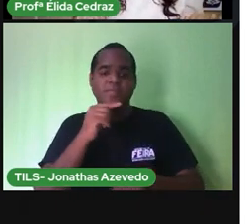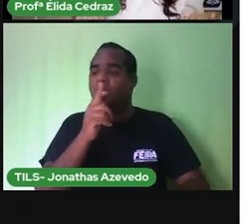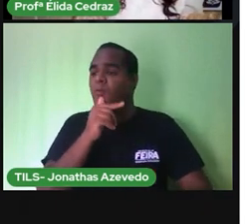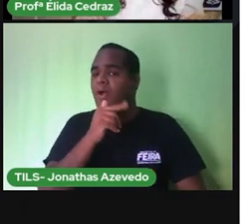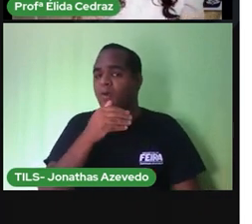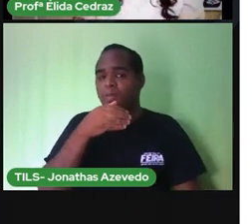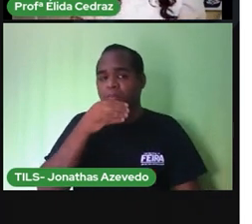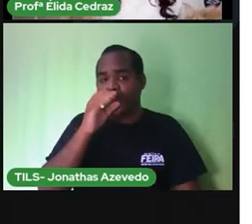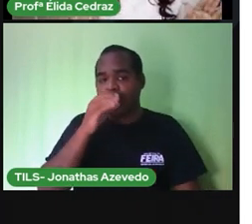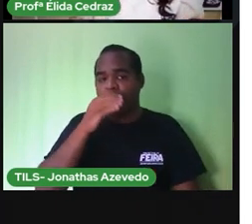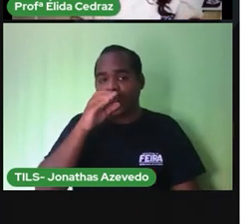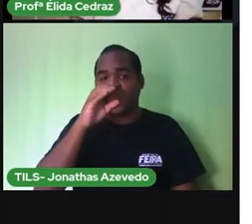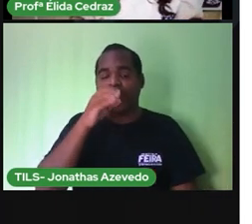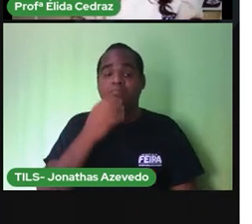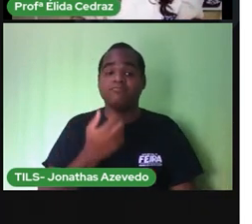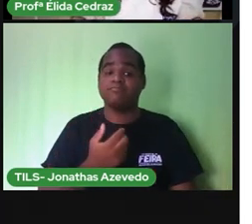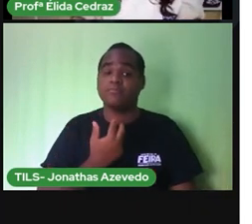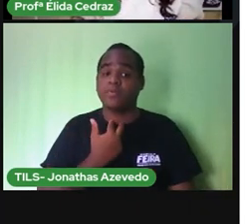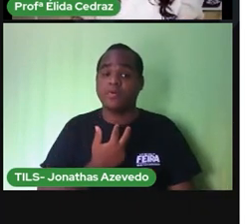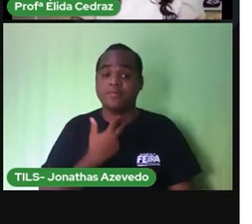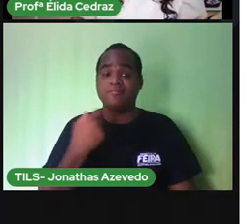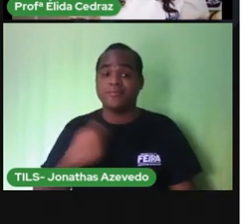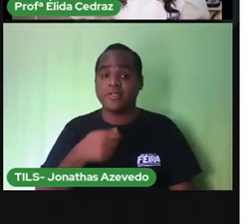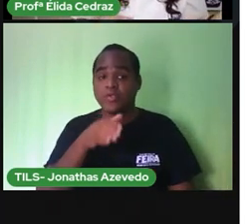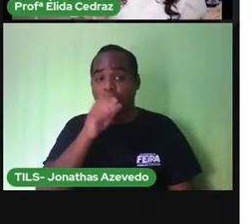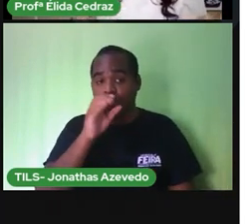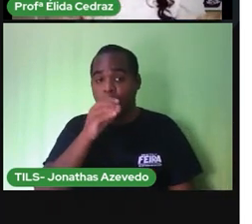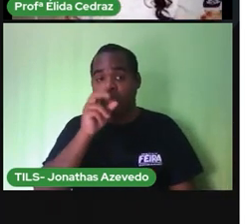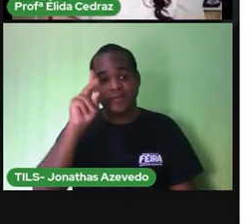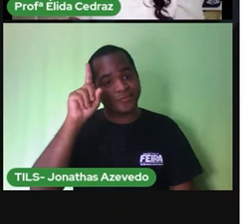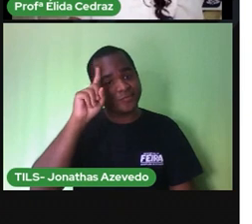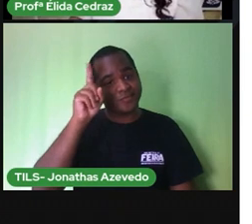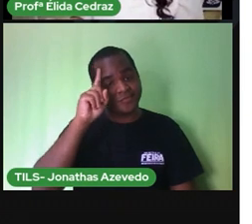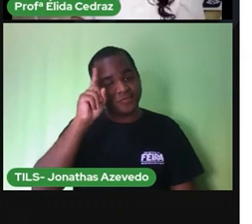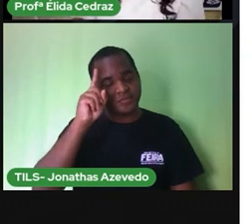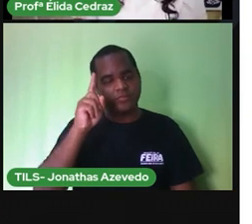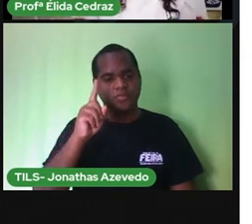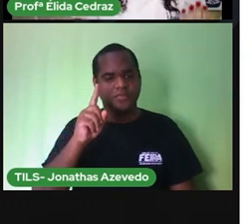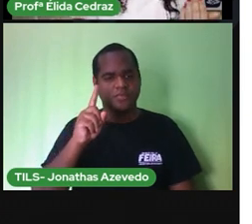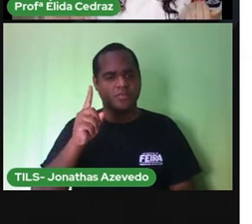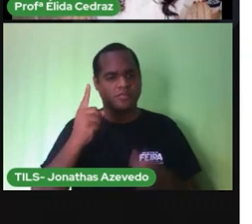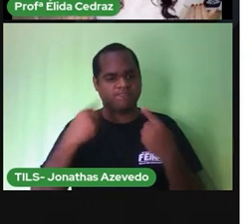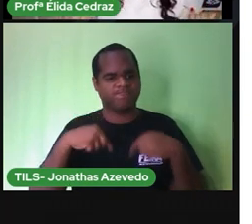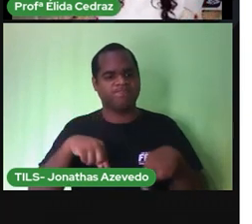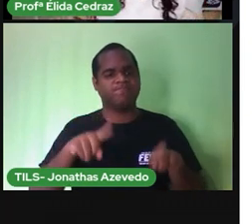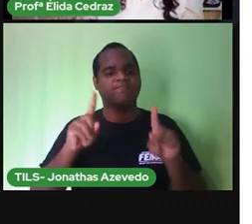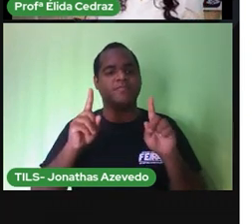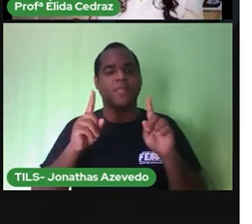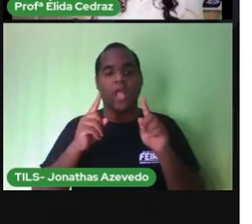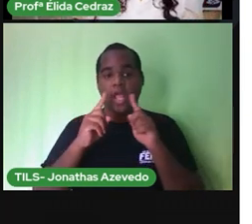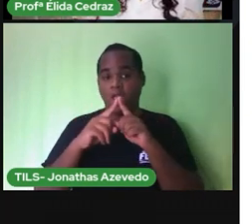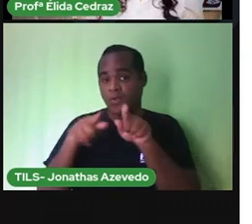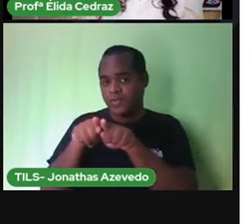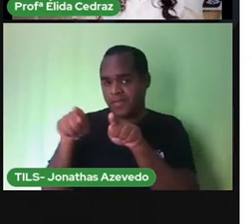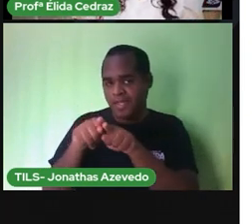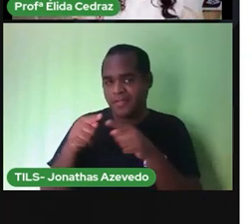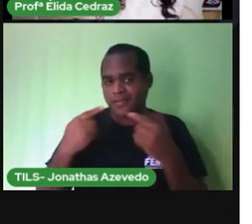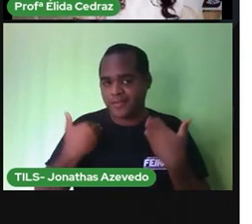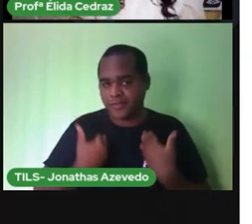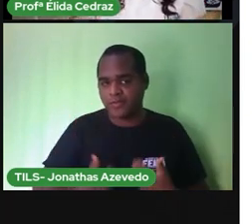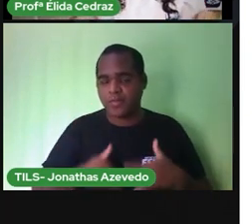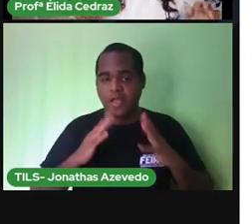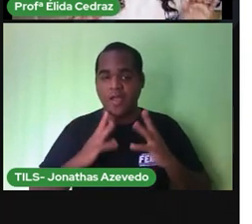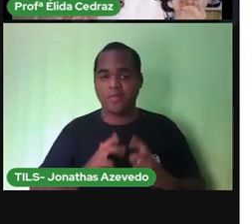gente beber pouca água. Mas existe, sim, um tipo de infecção urinária quando a gente não faz a higiene perfeita do nosso